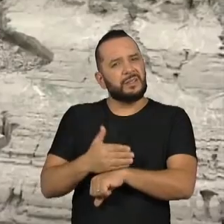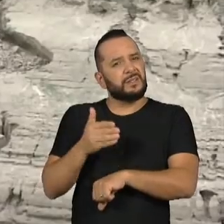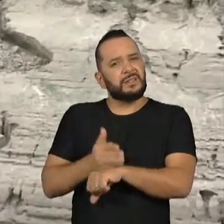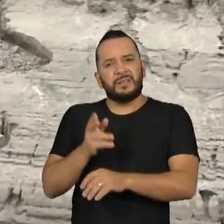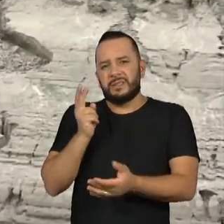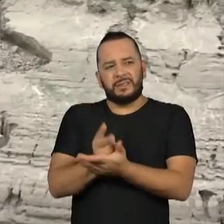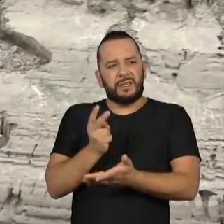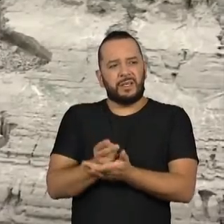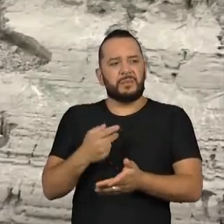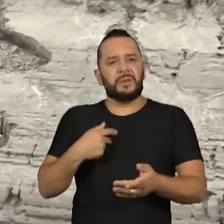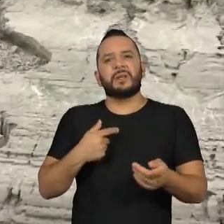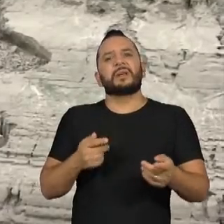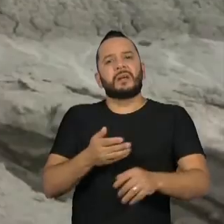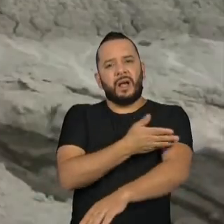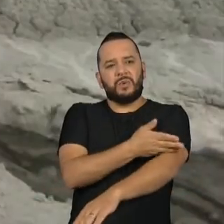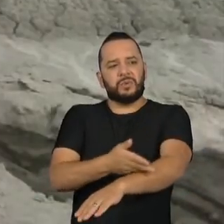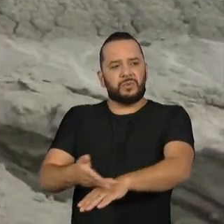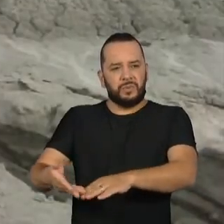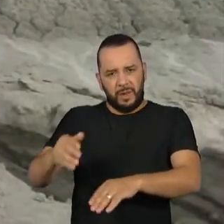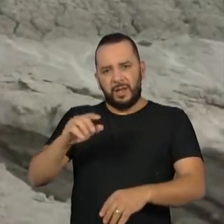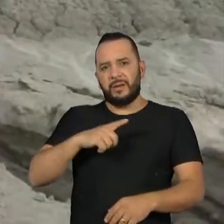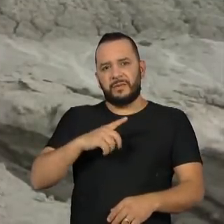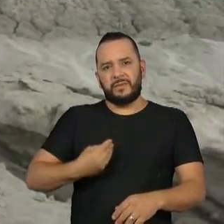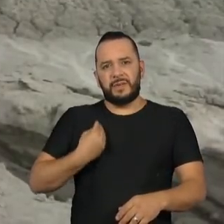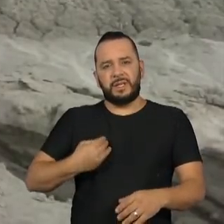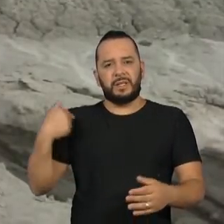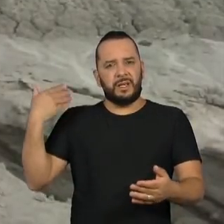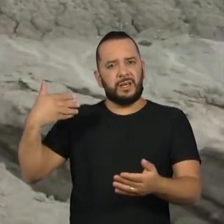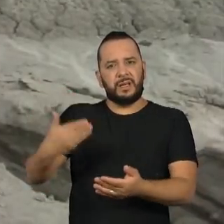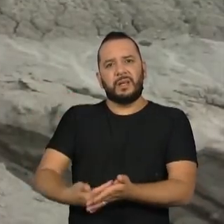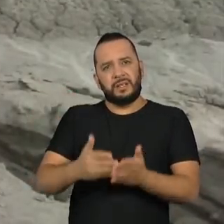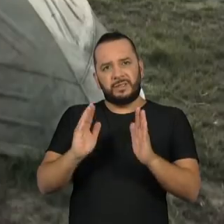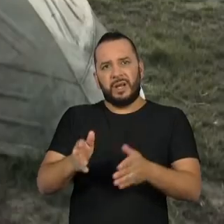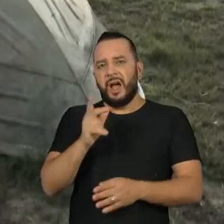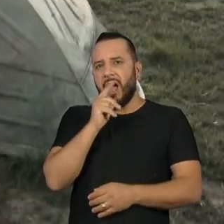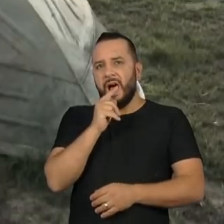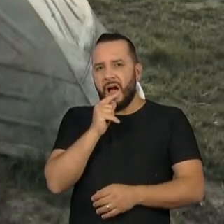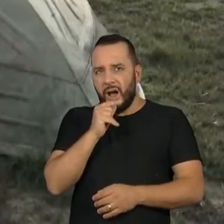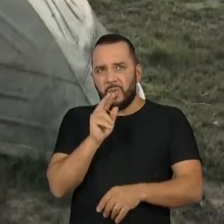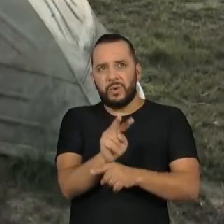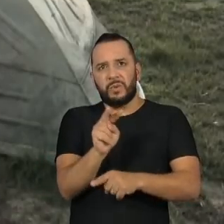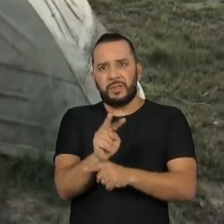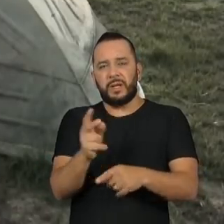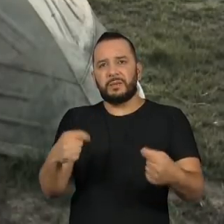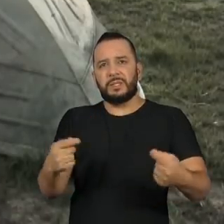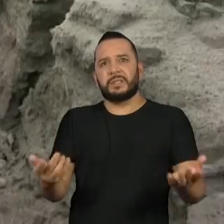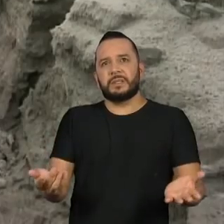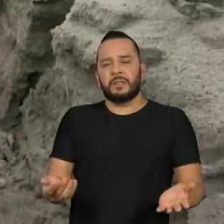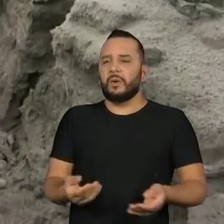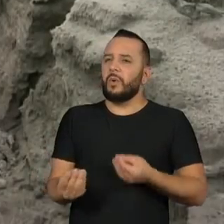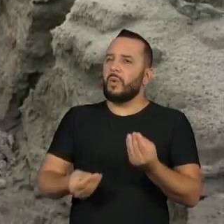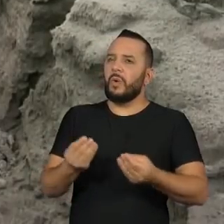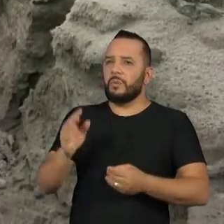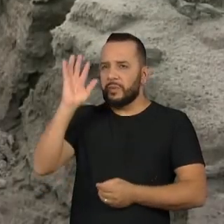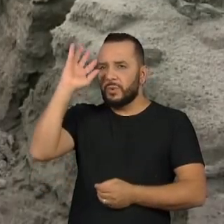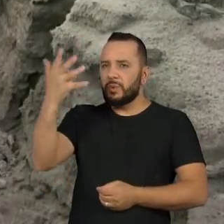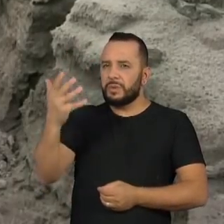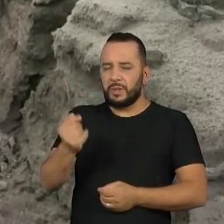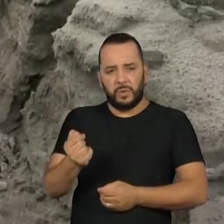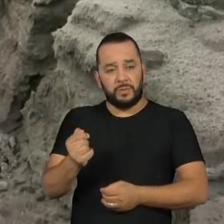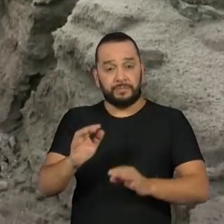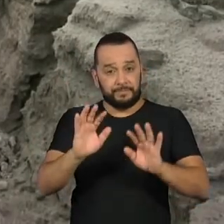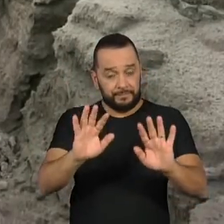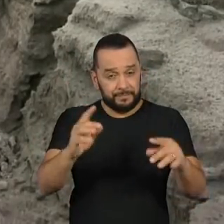recurso que é fundamental para a nossa vida, que é a água. Quais são as soluções a longo prazo? Não basta olhar só para o nível do reservatório,